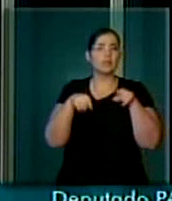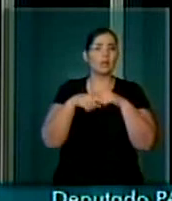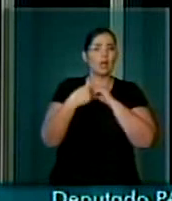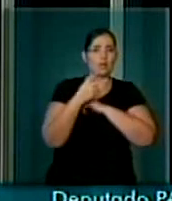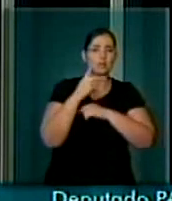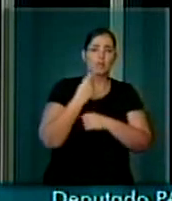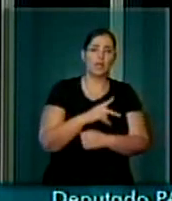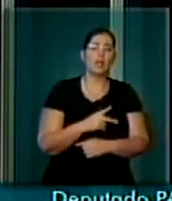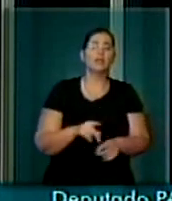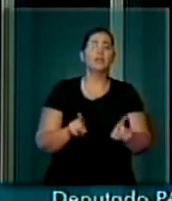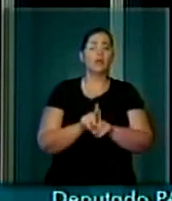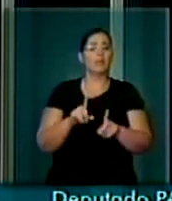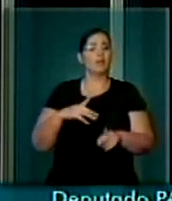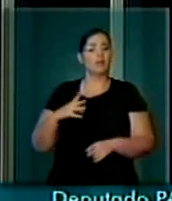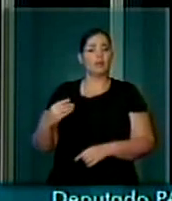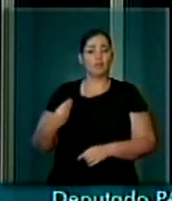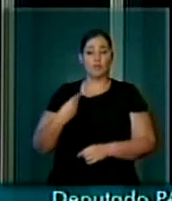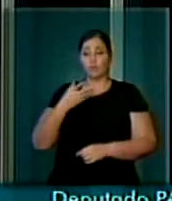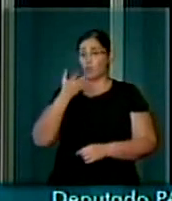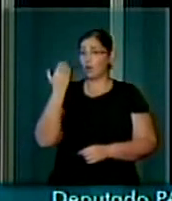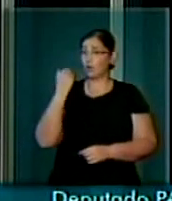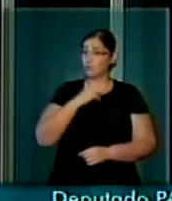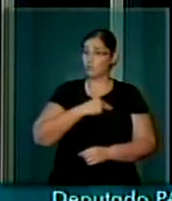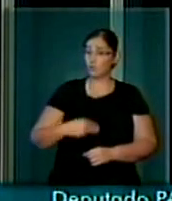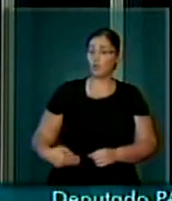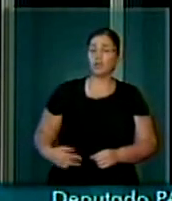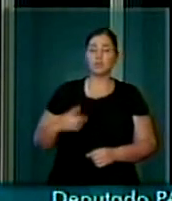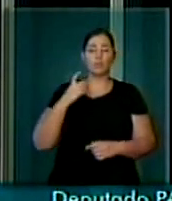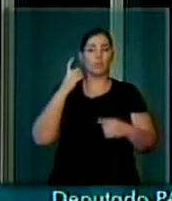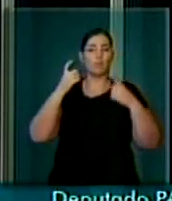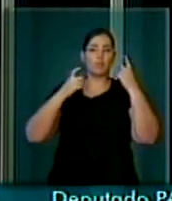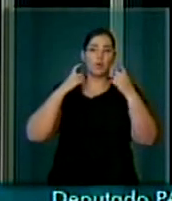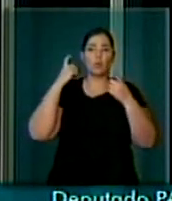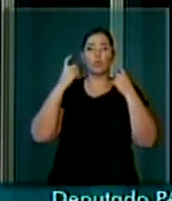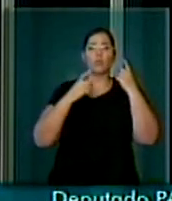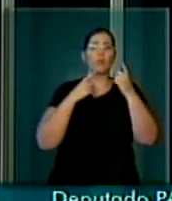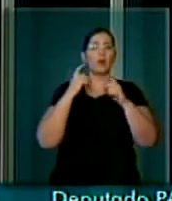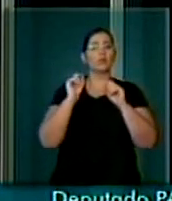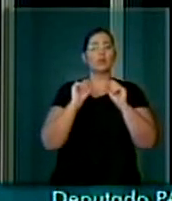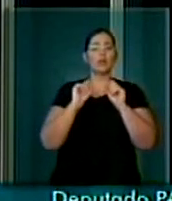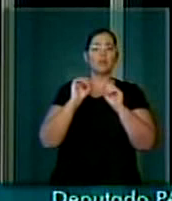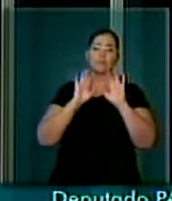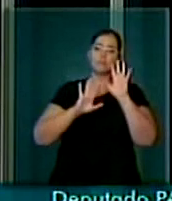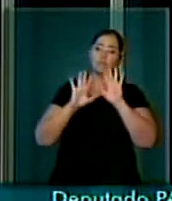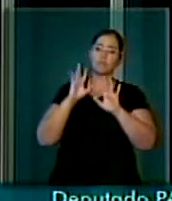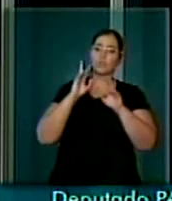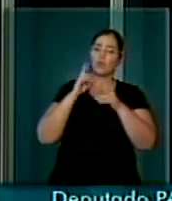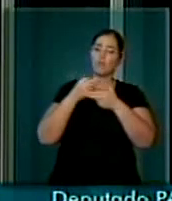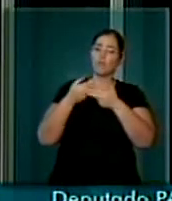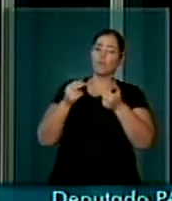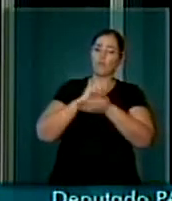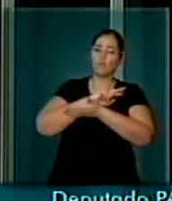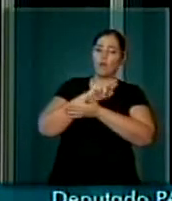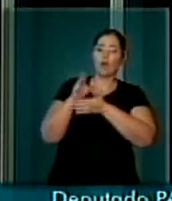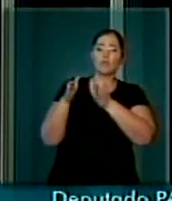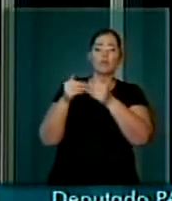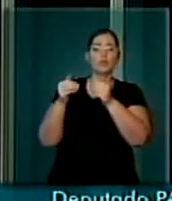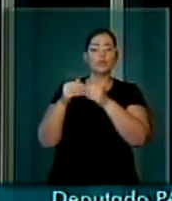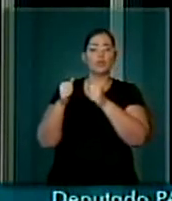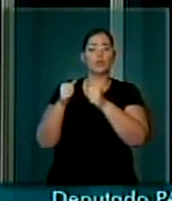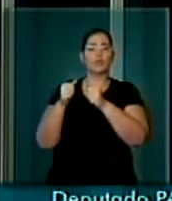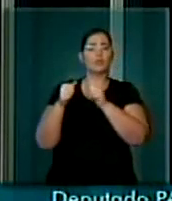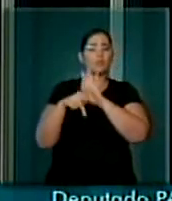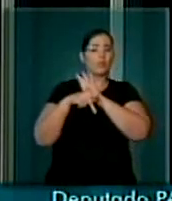e senti a preocupação do senhor ministro, diante dos vários pedidos e pleitos do país inteiro,